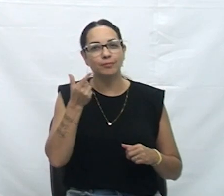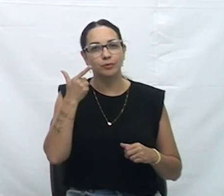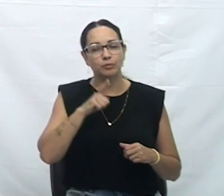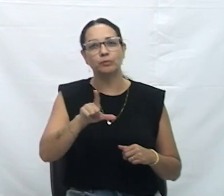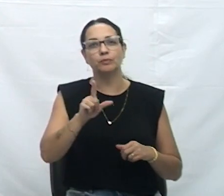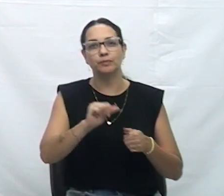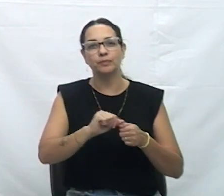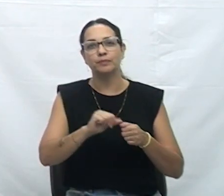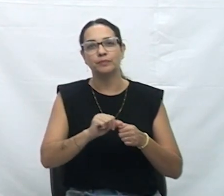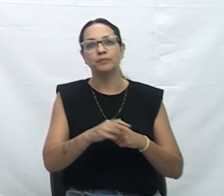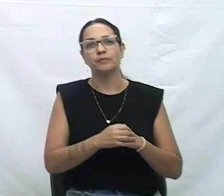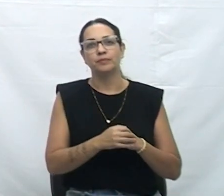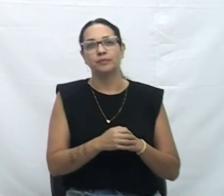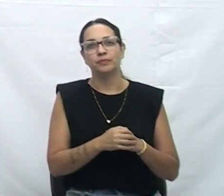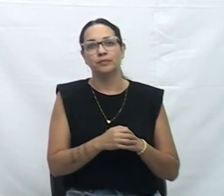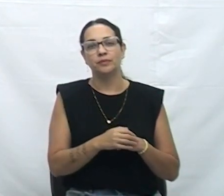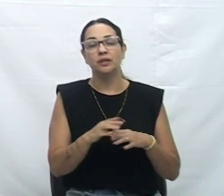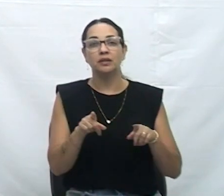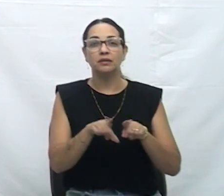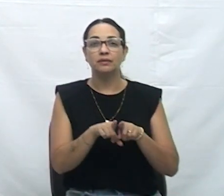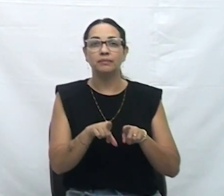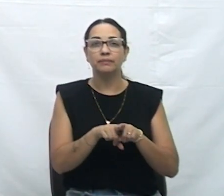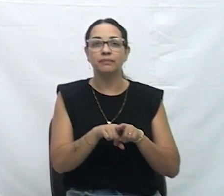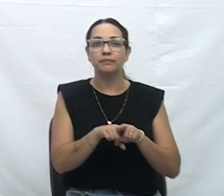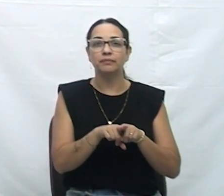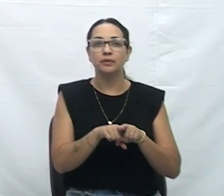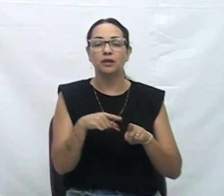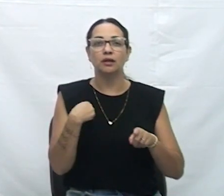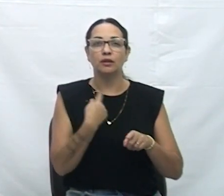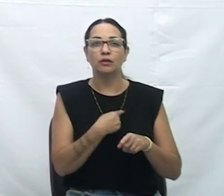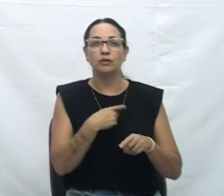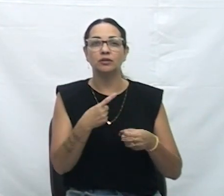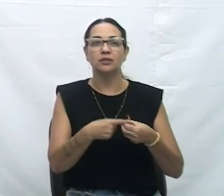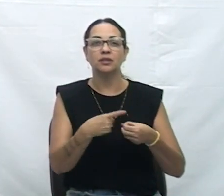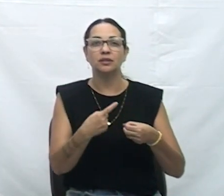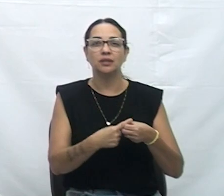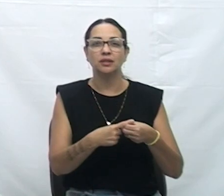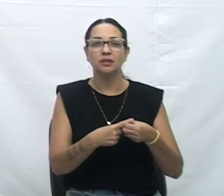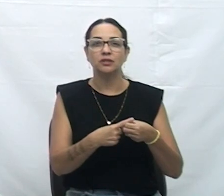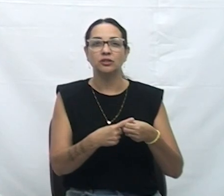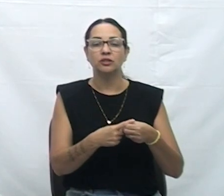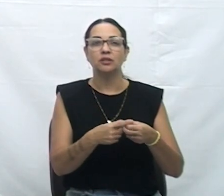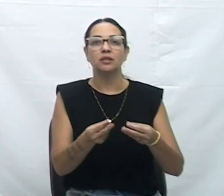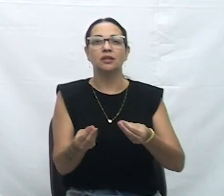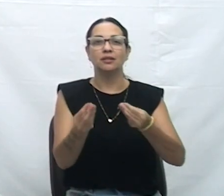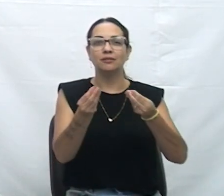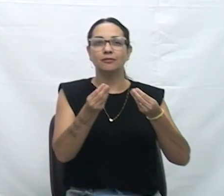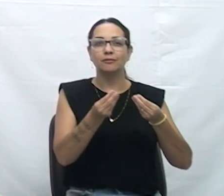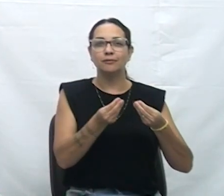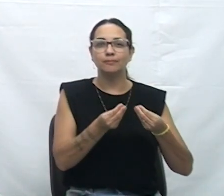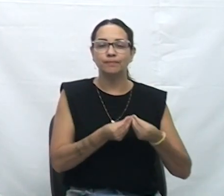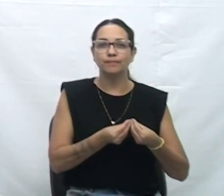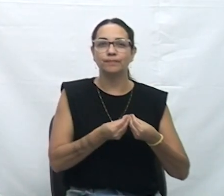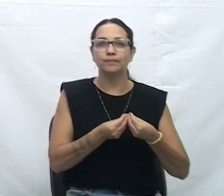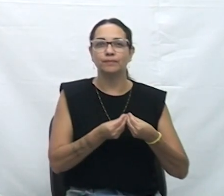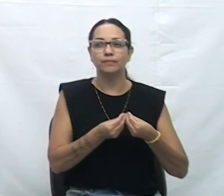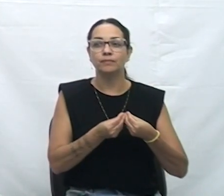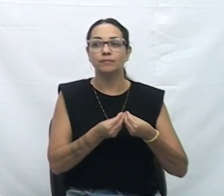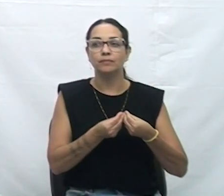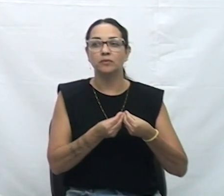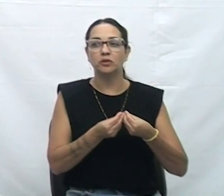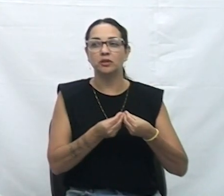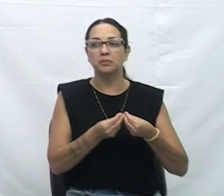o município, o nosso município, então, recebeu a nota máxima e foi reconhecido nacionalmente.